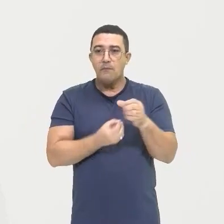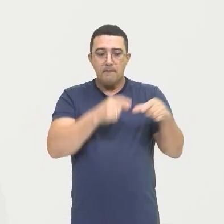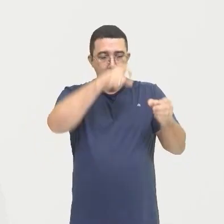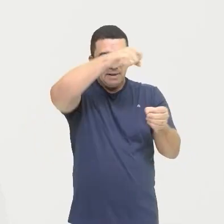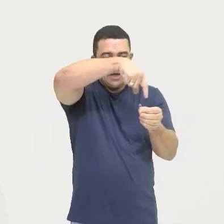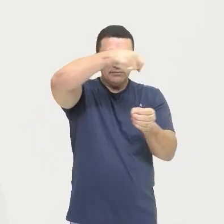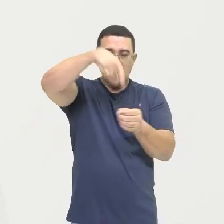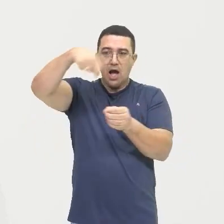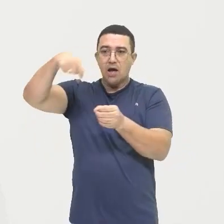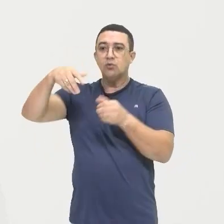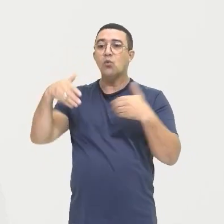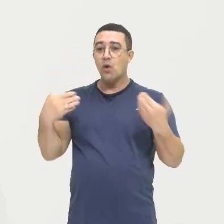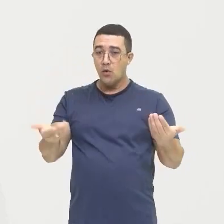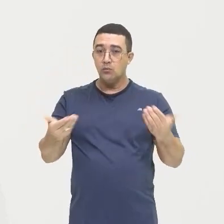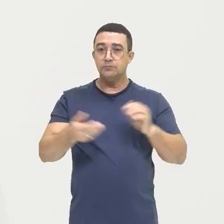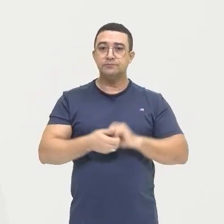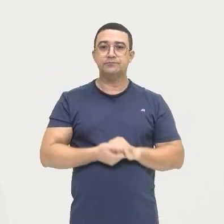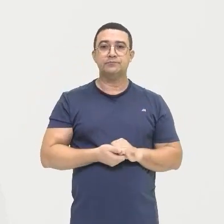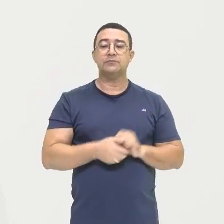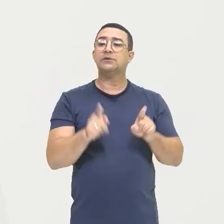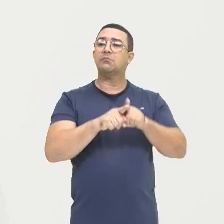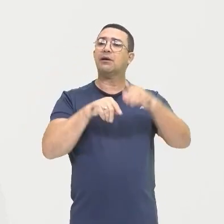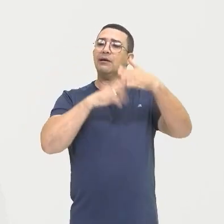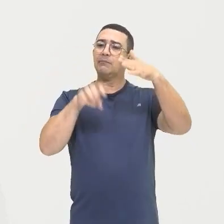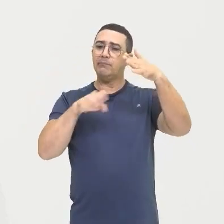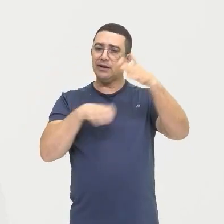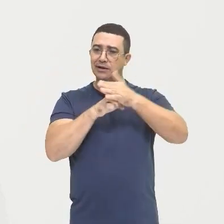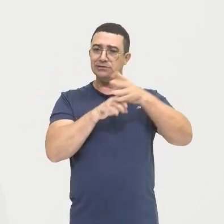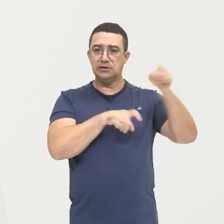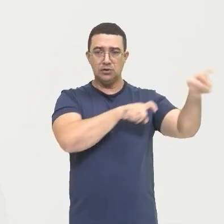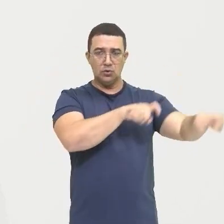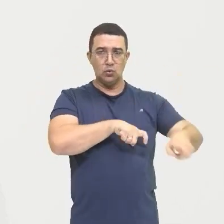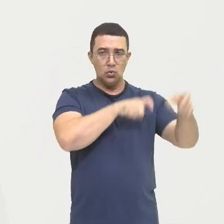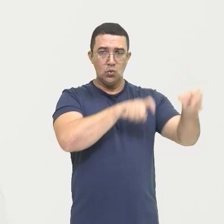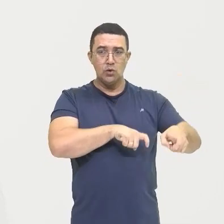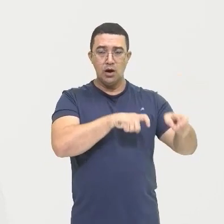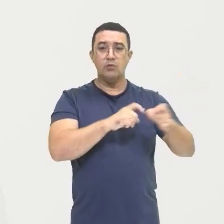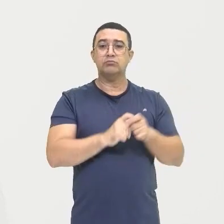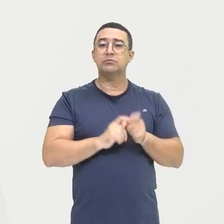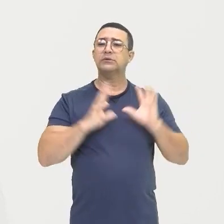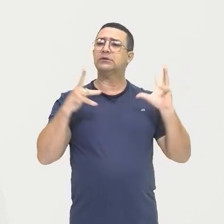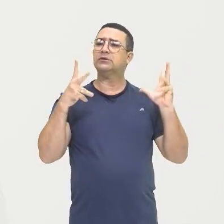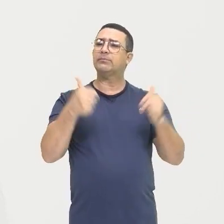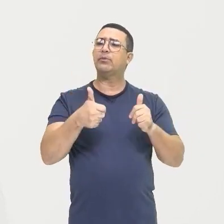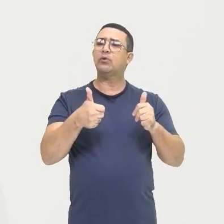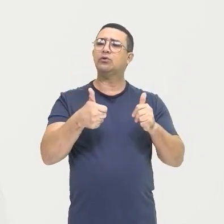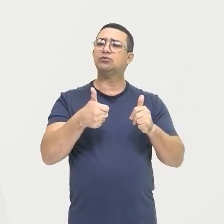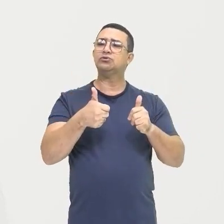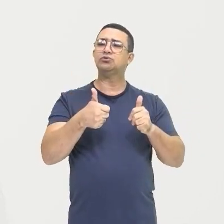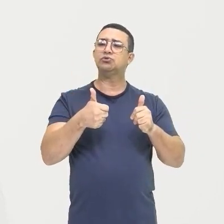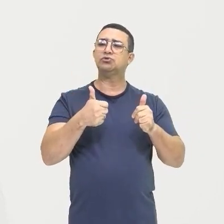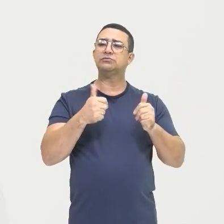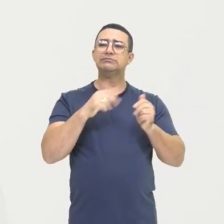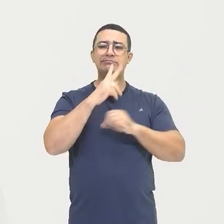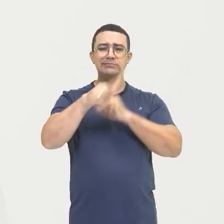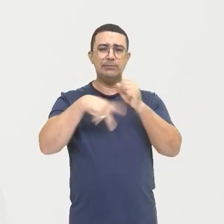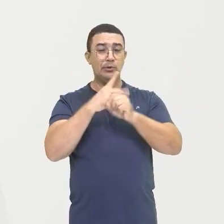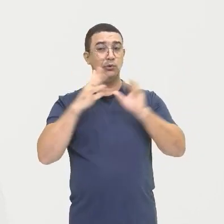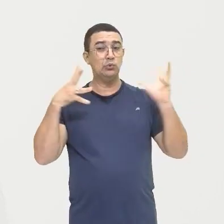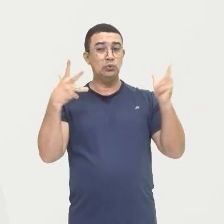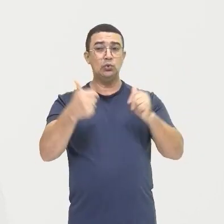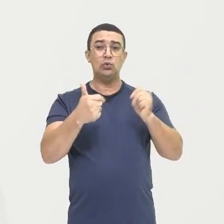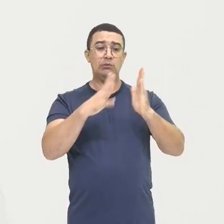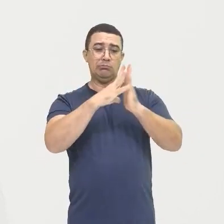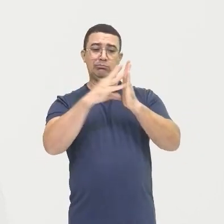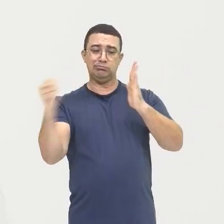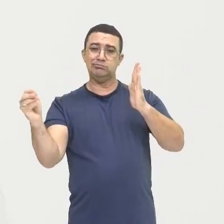território E também A empresa rural Então Depois de toda Essa padronização Que nós vimos Anteriormente